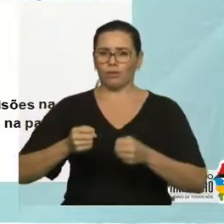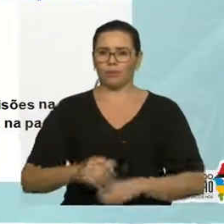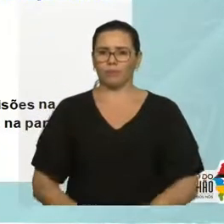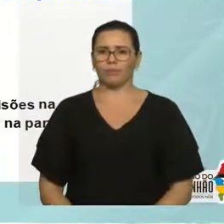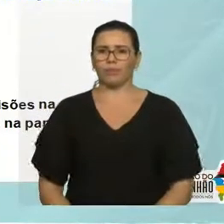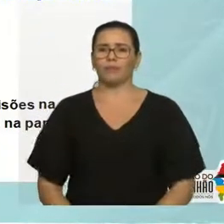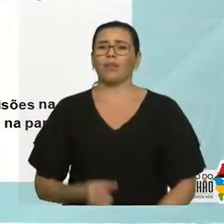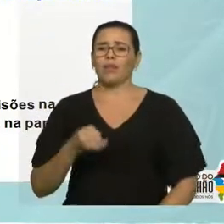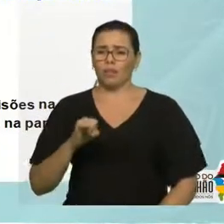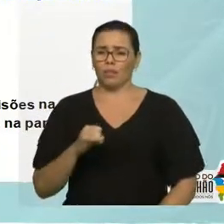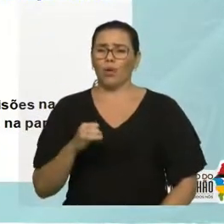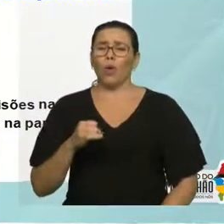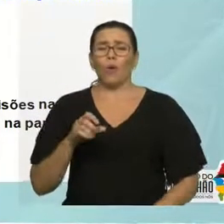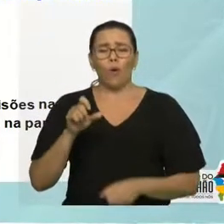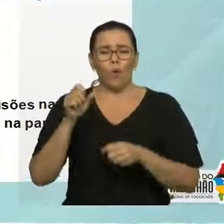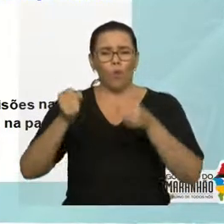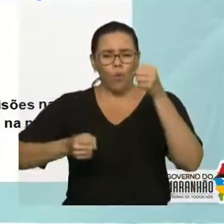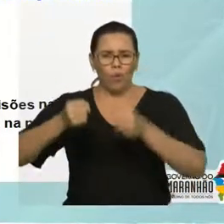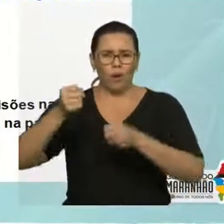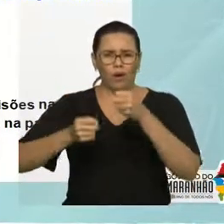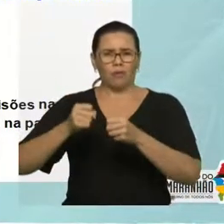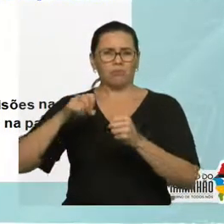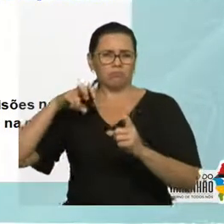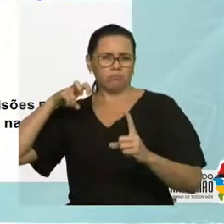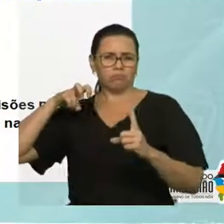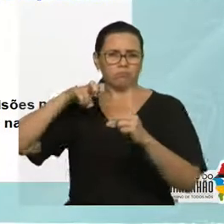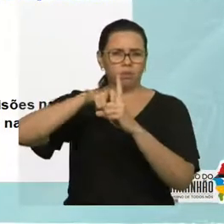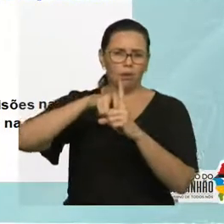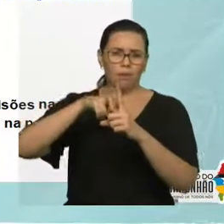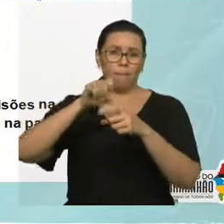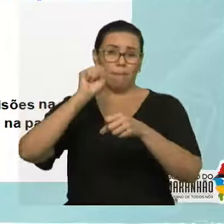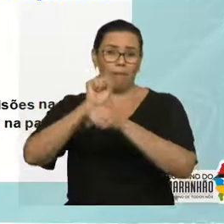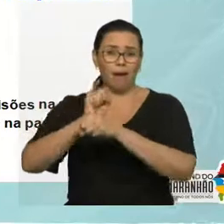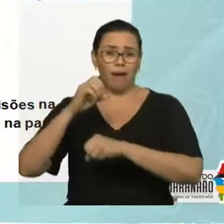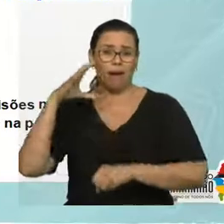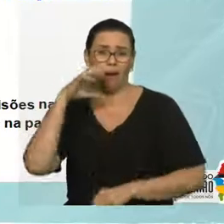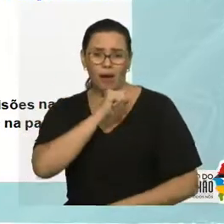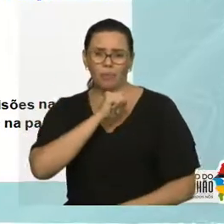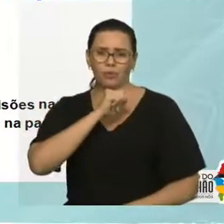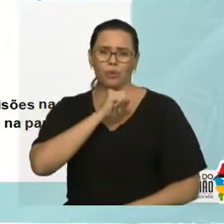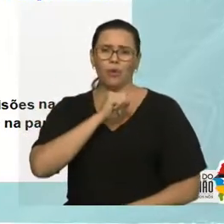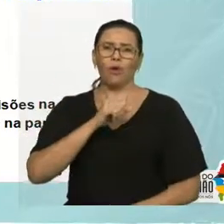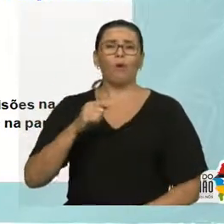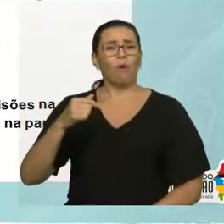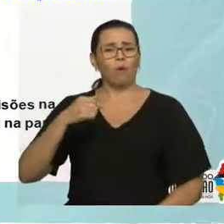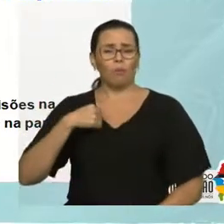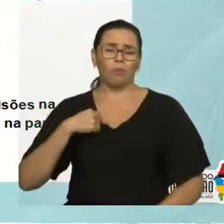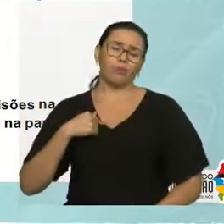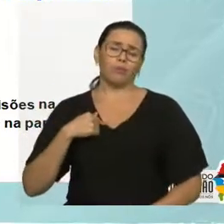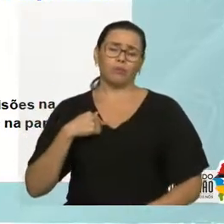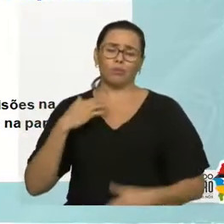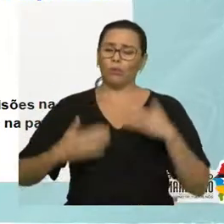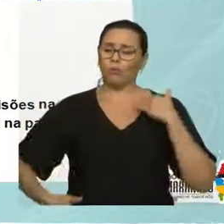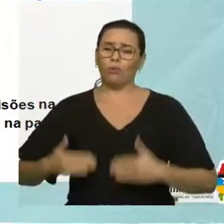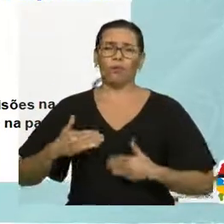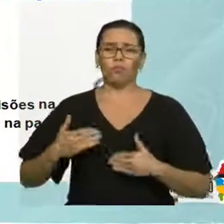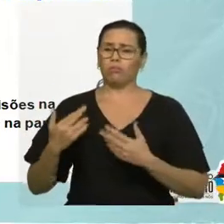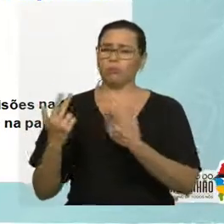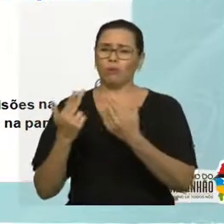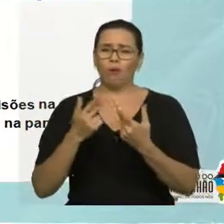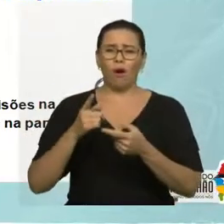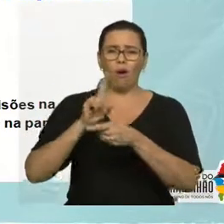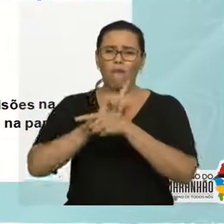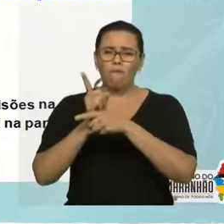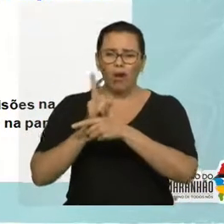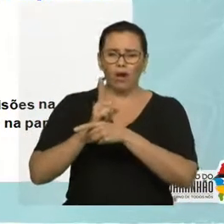parar rapidamente, como, por exemplo, numa batida, você, por inércia, tende a manter a mesma velocidade que o carro tinha no instante da colisão